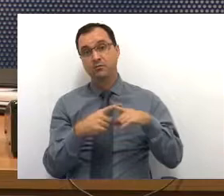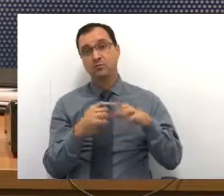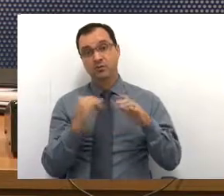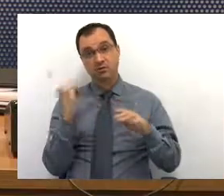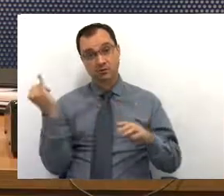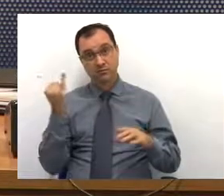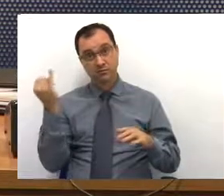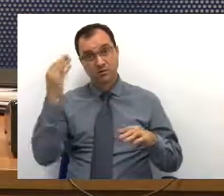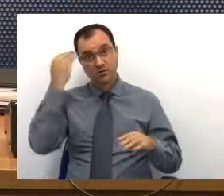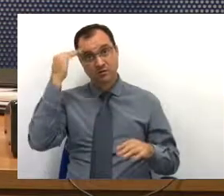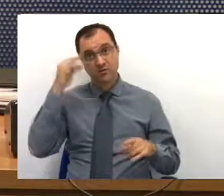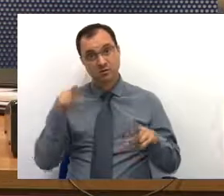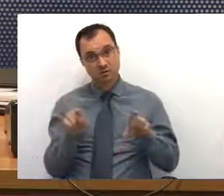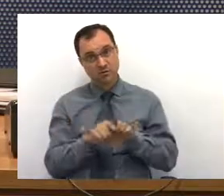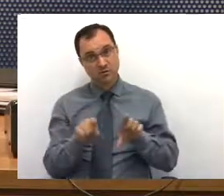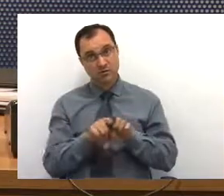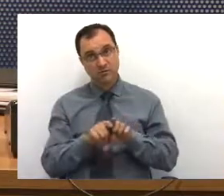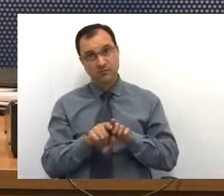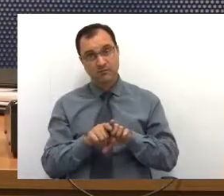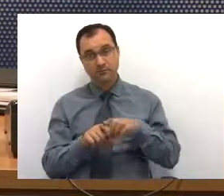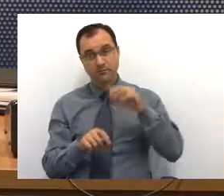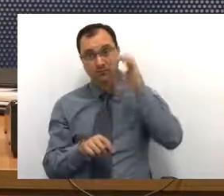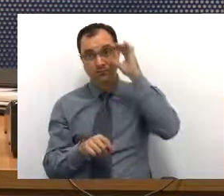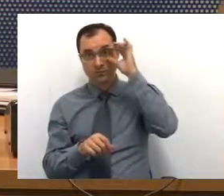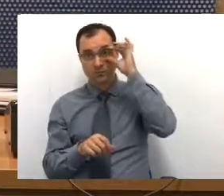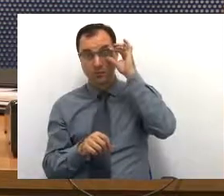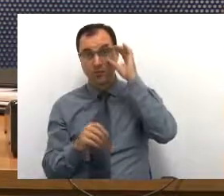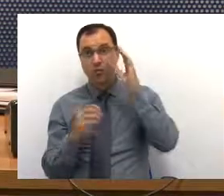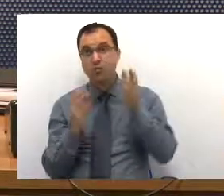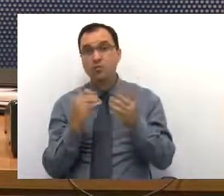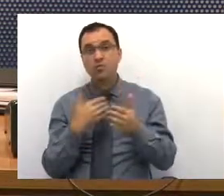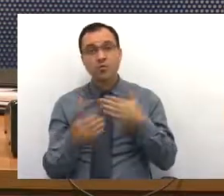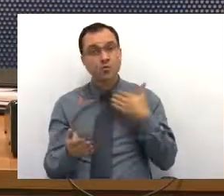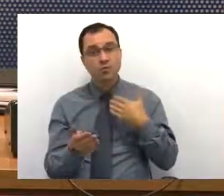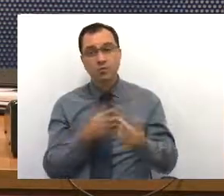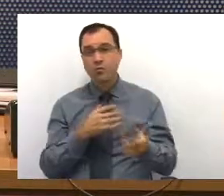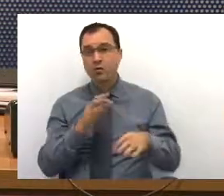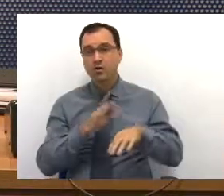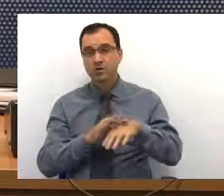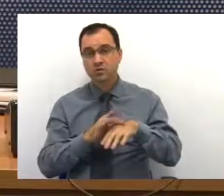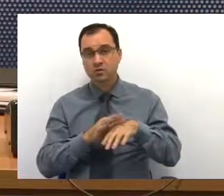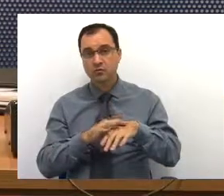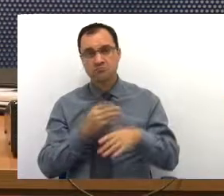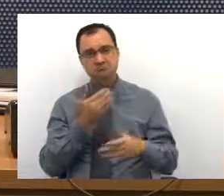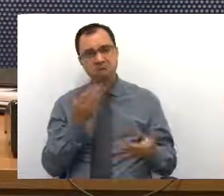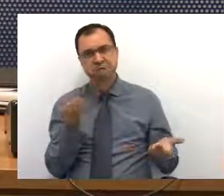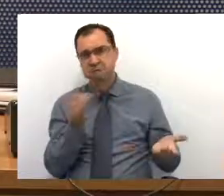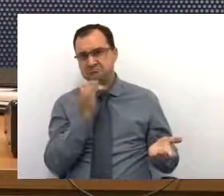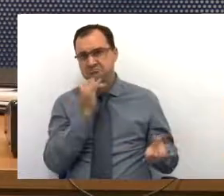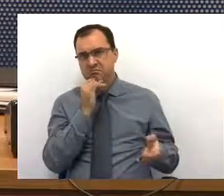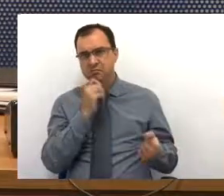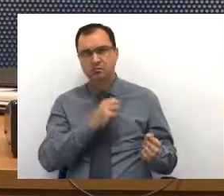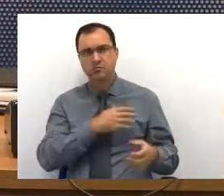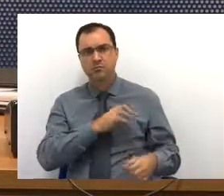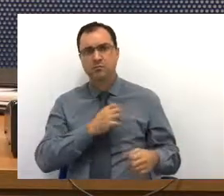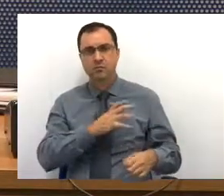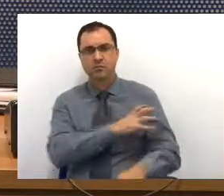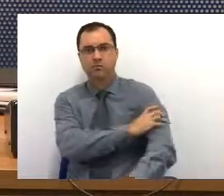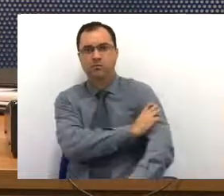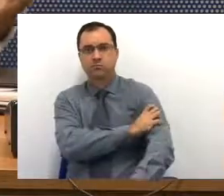importante entender isso também, para qualquer doença, sei lá, pressão alta,